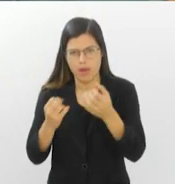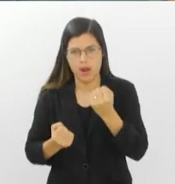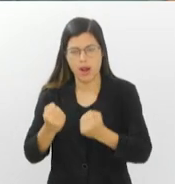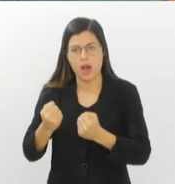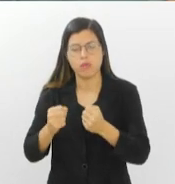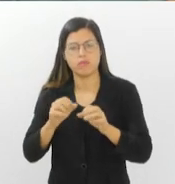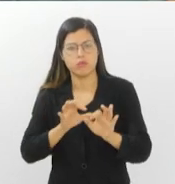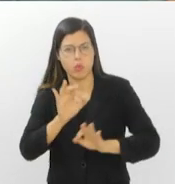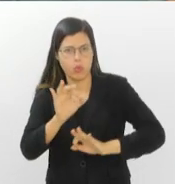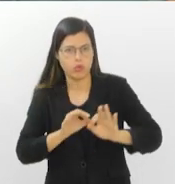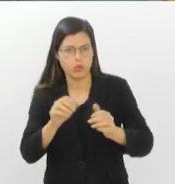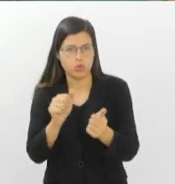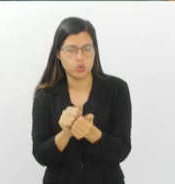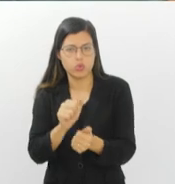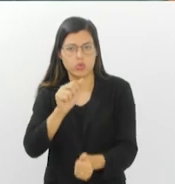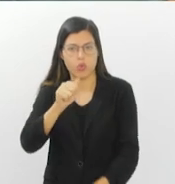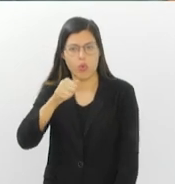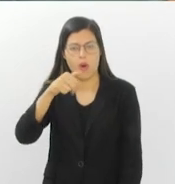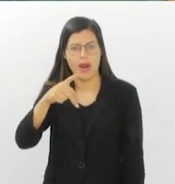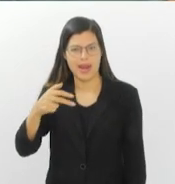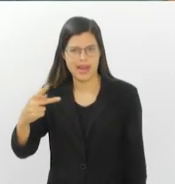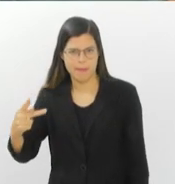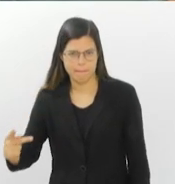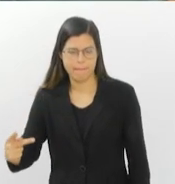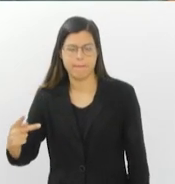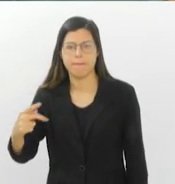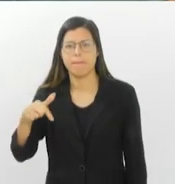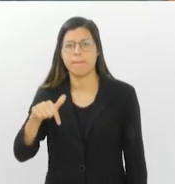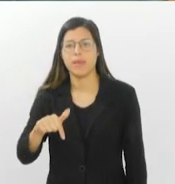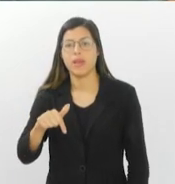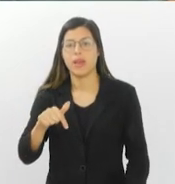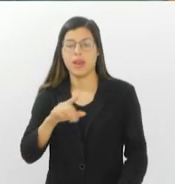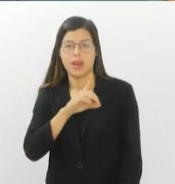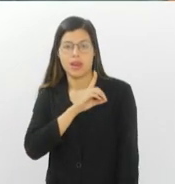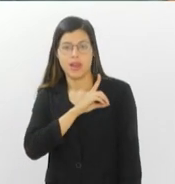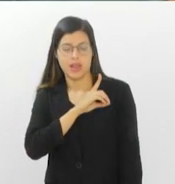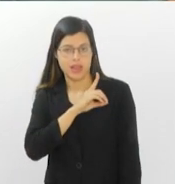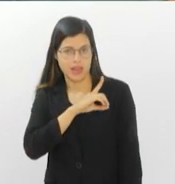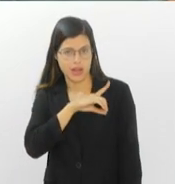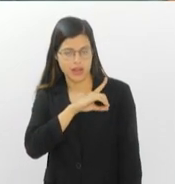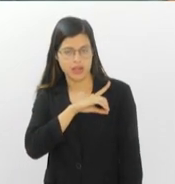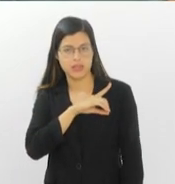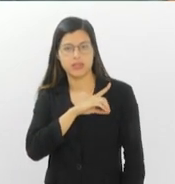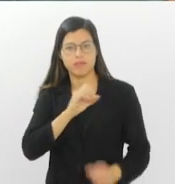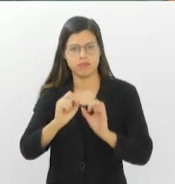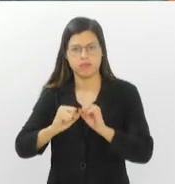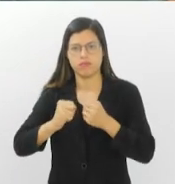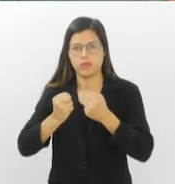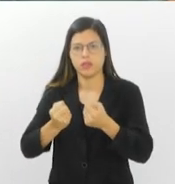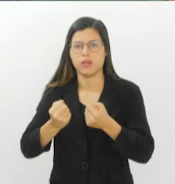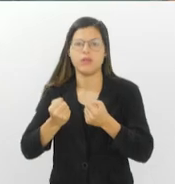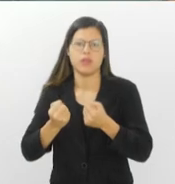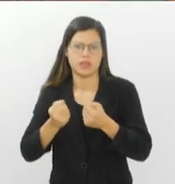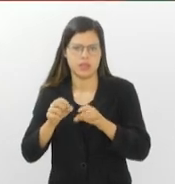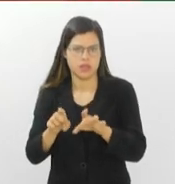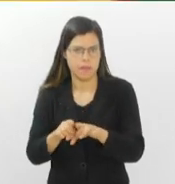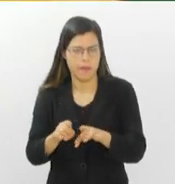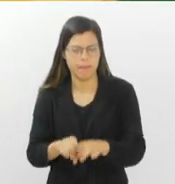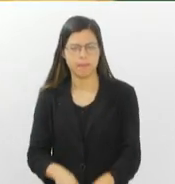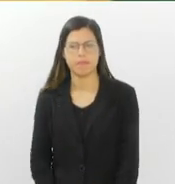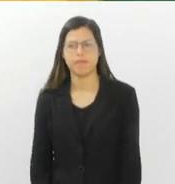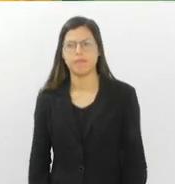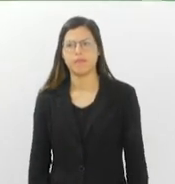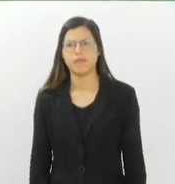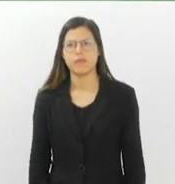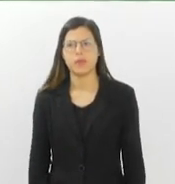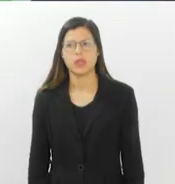Nacional de Petróleo, Gás Natural e Biocombustíveis e a Delegacia de Defesa dos Serviços Delegados. Na